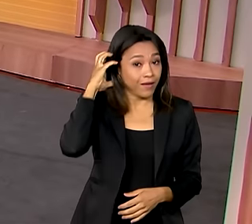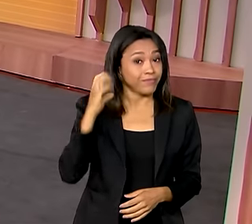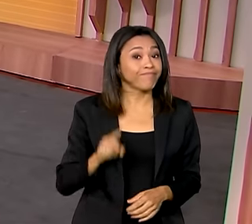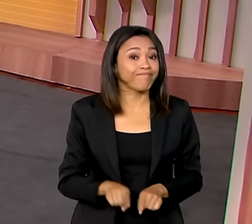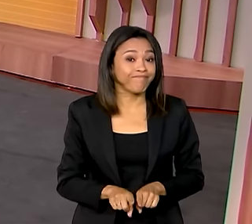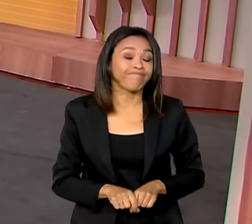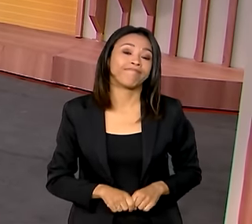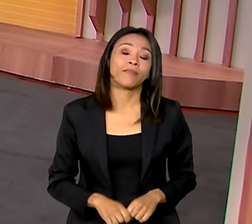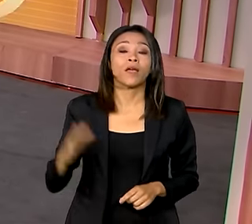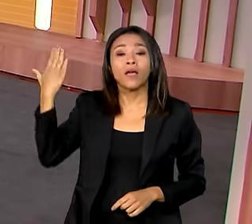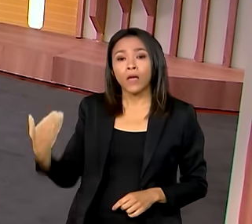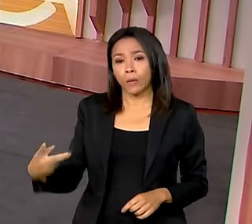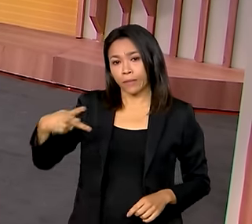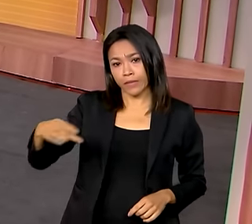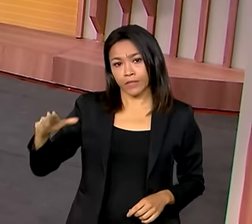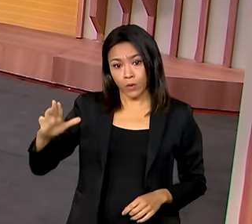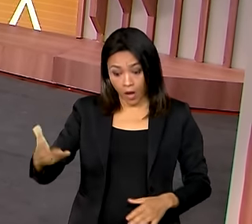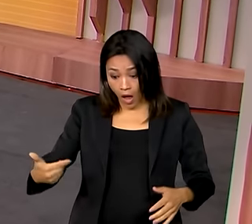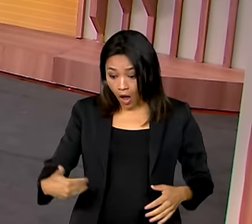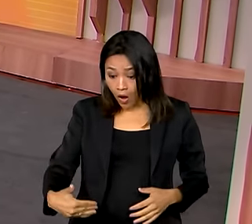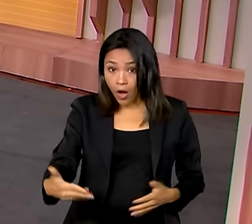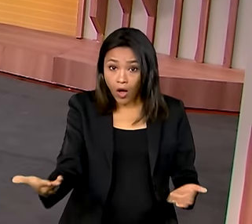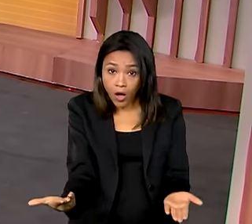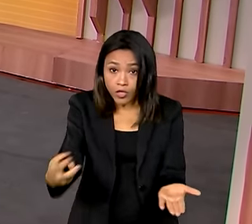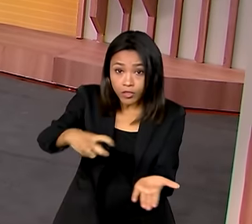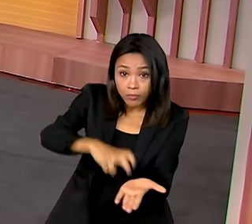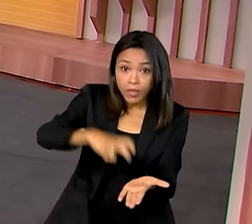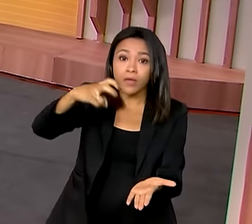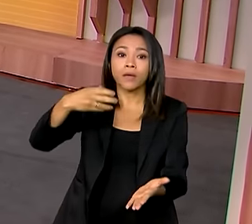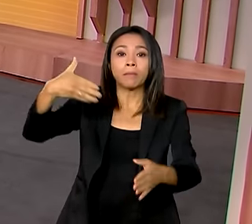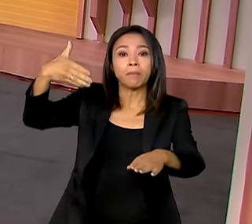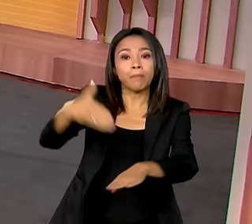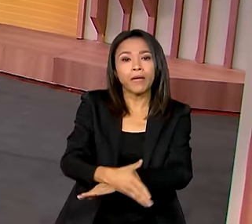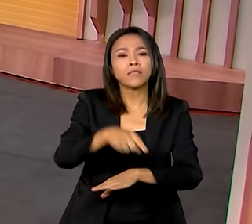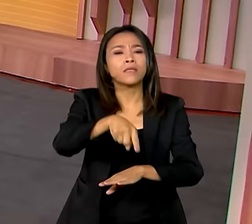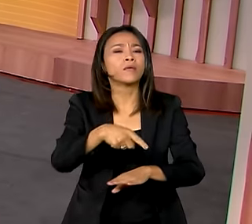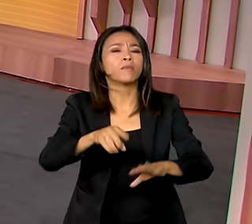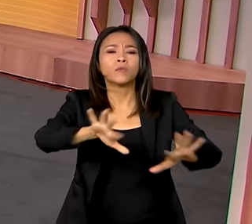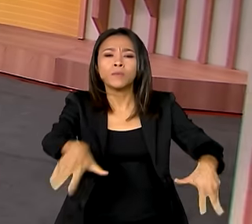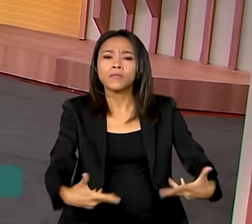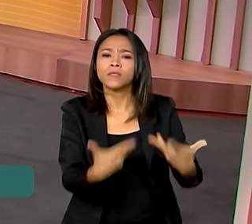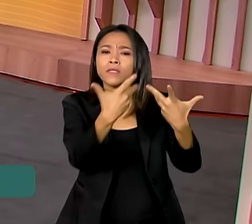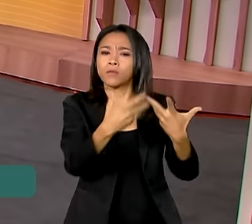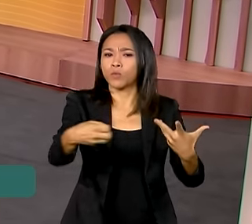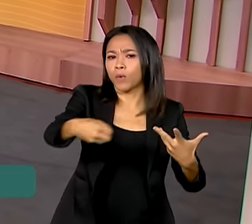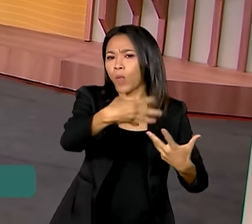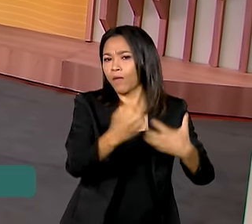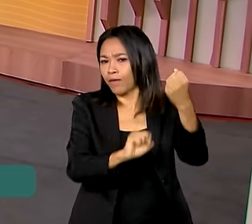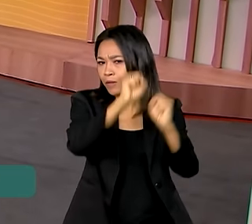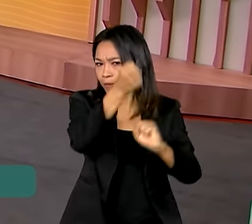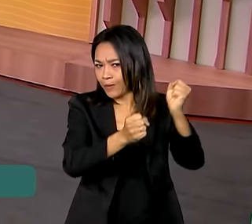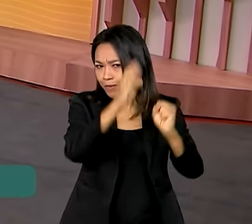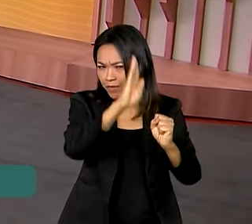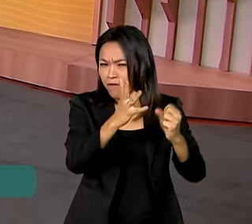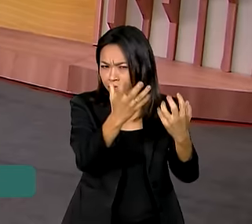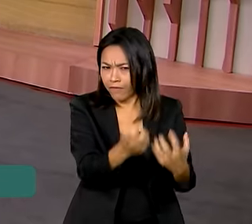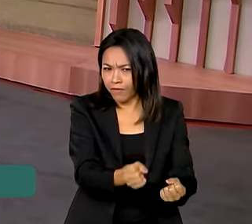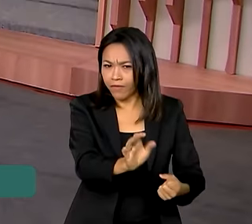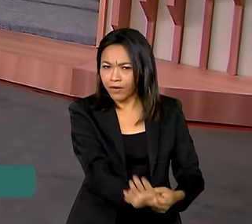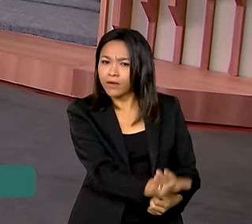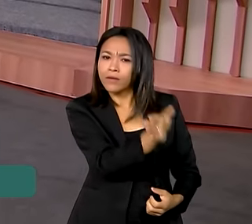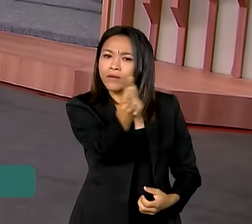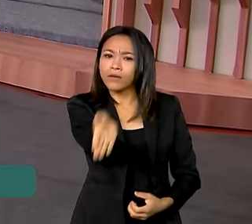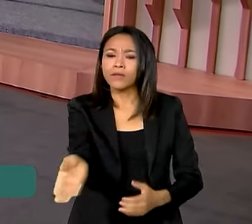O presidente Lula participa agora de manhã da cerimônia Nova Indústria Brasil Missão 3. Então vamos direto ao Palácio do Planalto